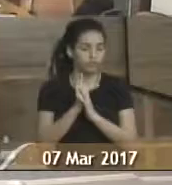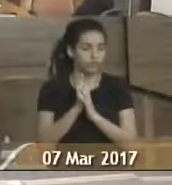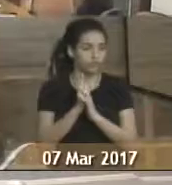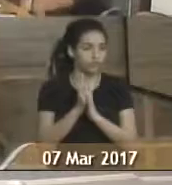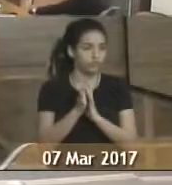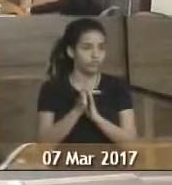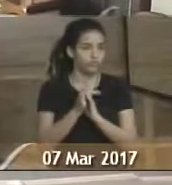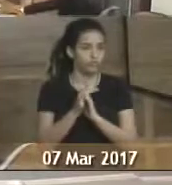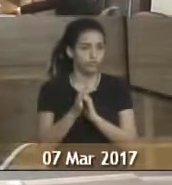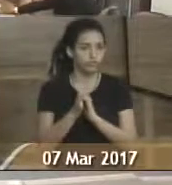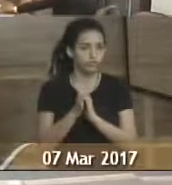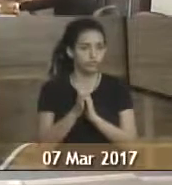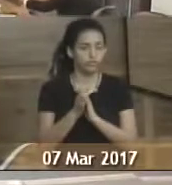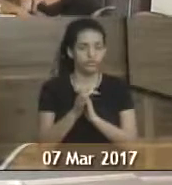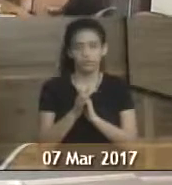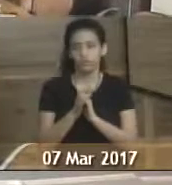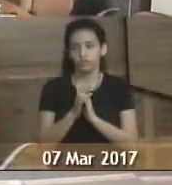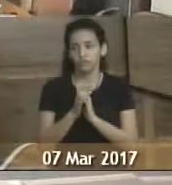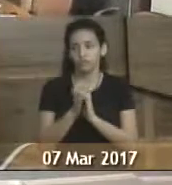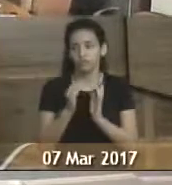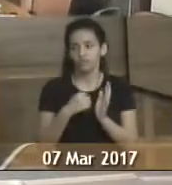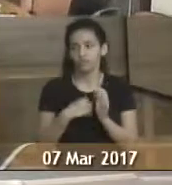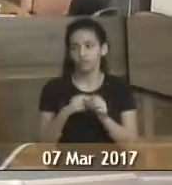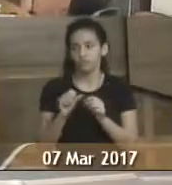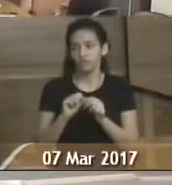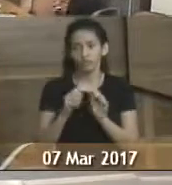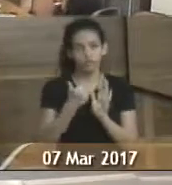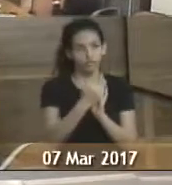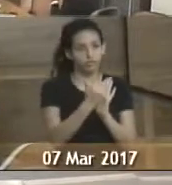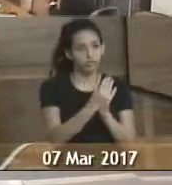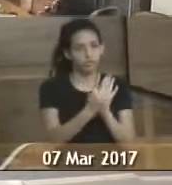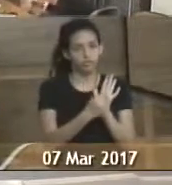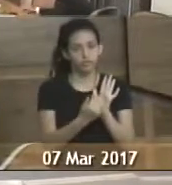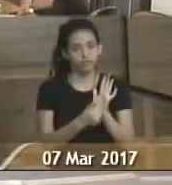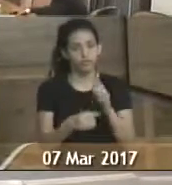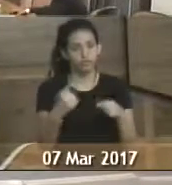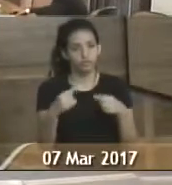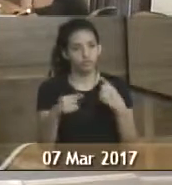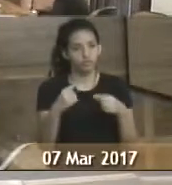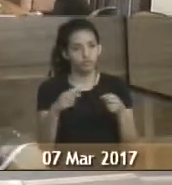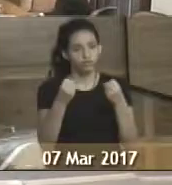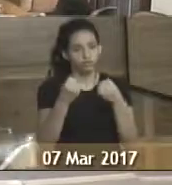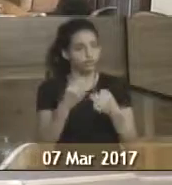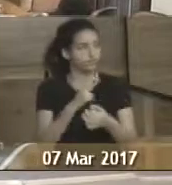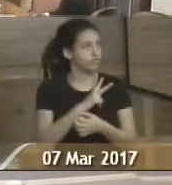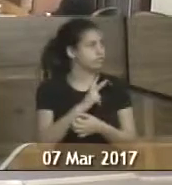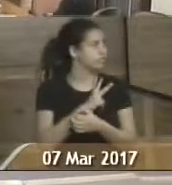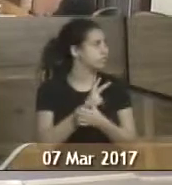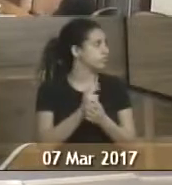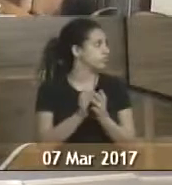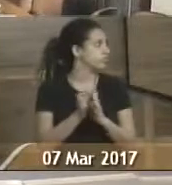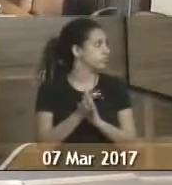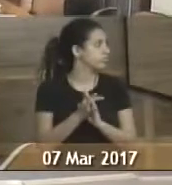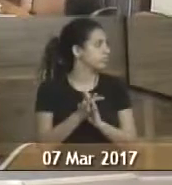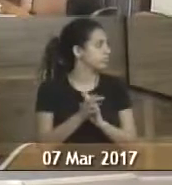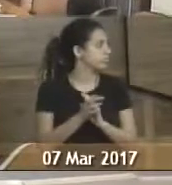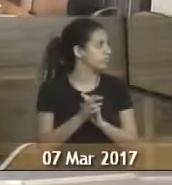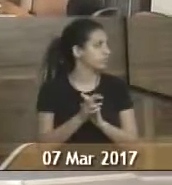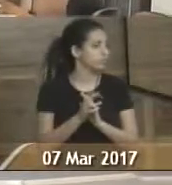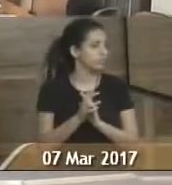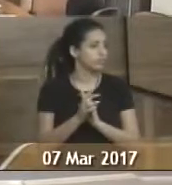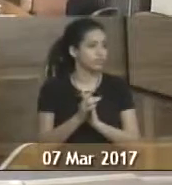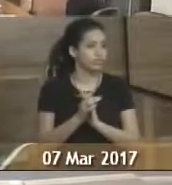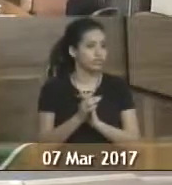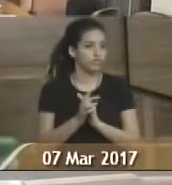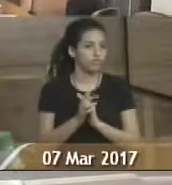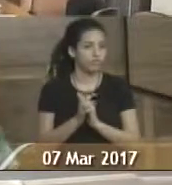Eu relacionei uma pautinha aqui, para a gente discutir na explicação pessoal. Não vou tomar muito tempo, não, eu sei que a gente já está caminhando para fim da